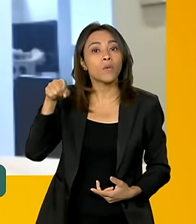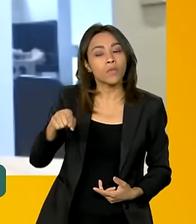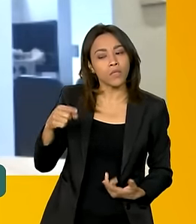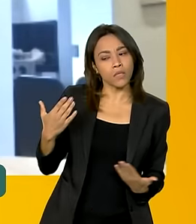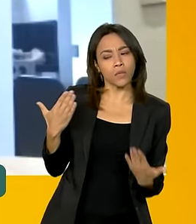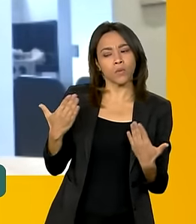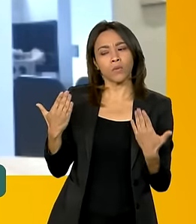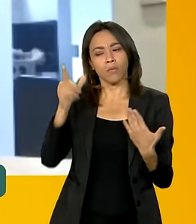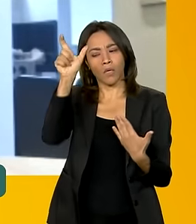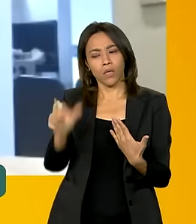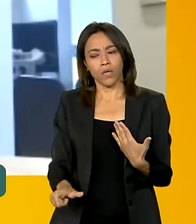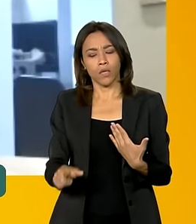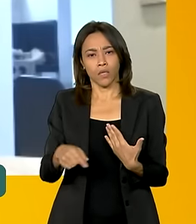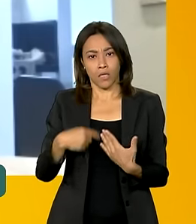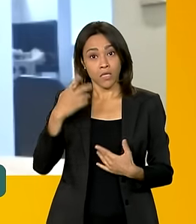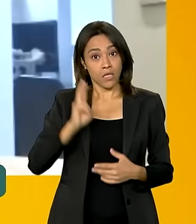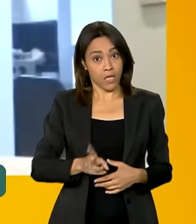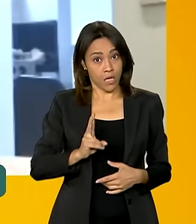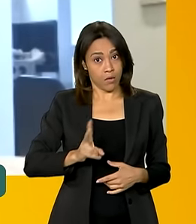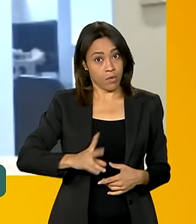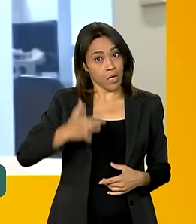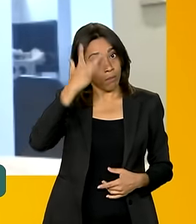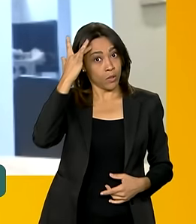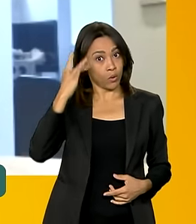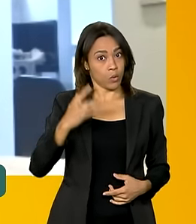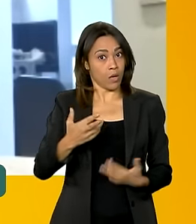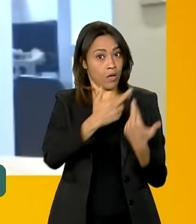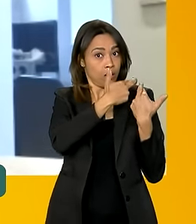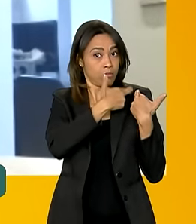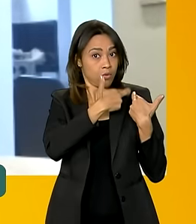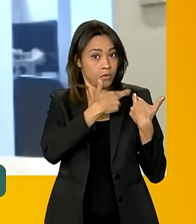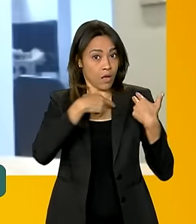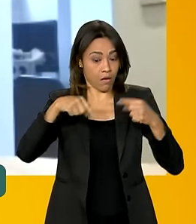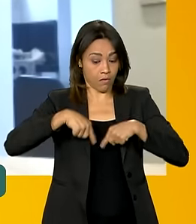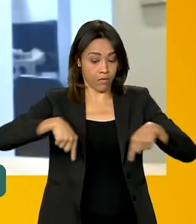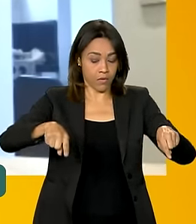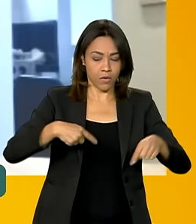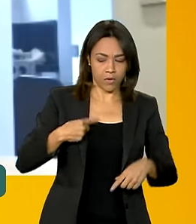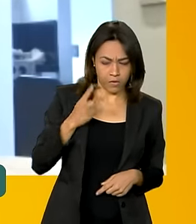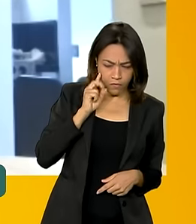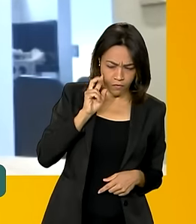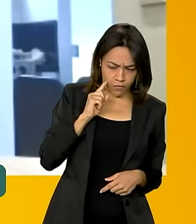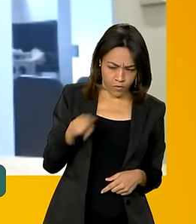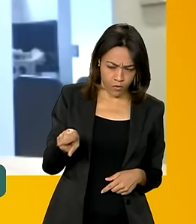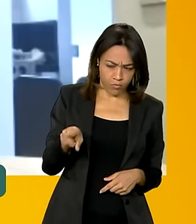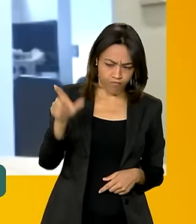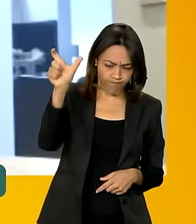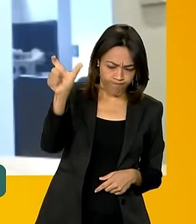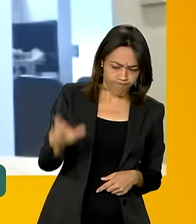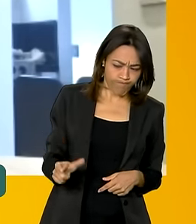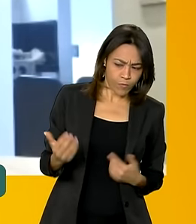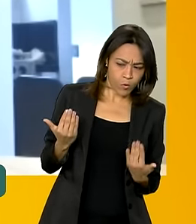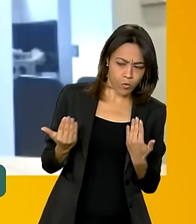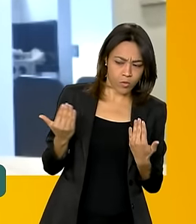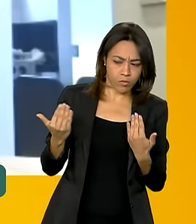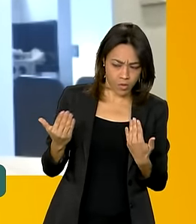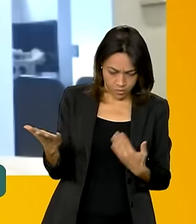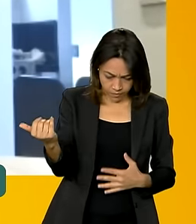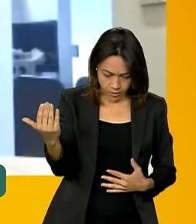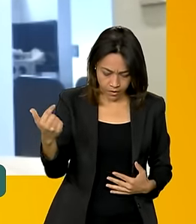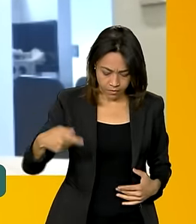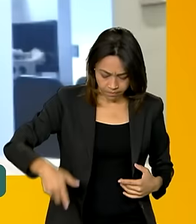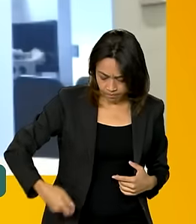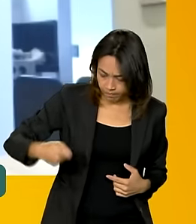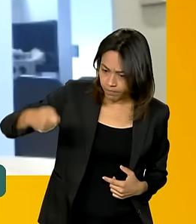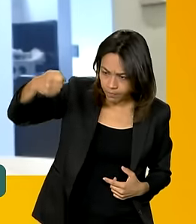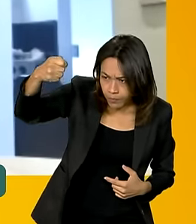suspeita. Então, sempre que o chefe de sala verifica que tem alguém com atitude suspeita, essa pessoa é submetida ao uso do detector de